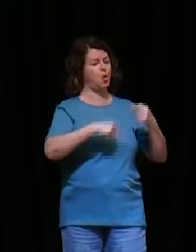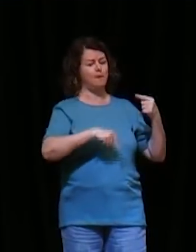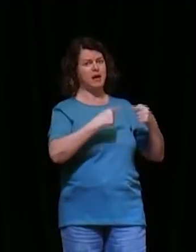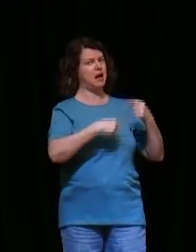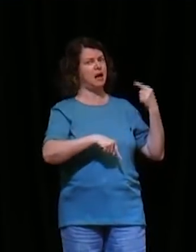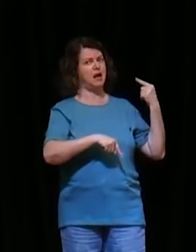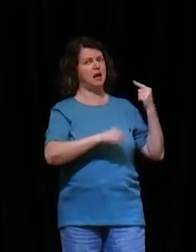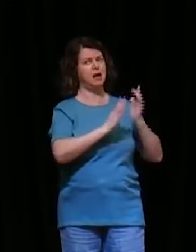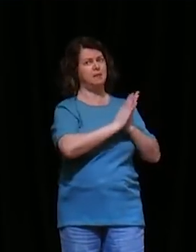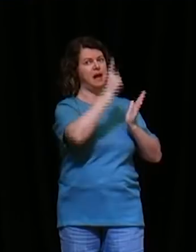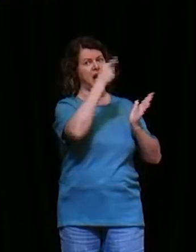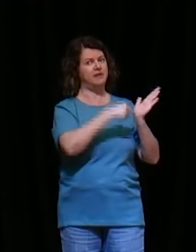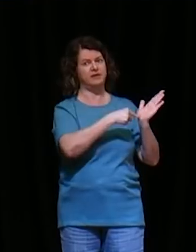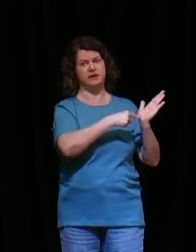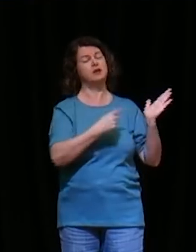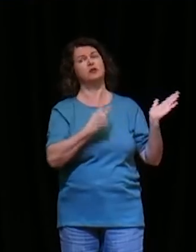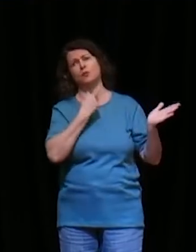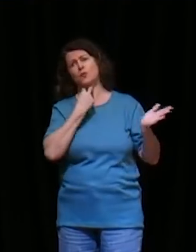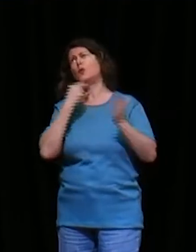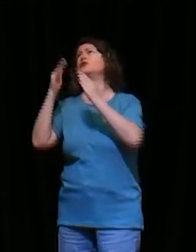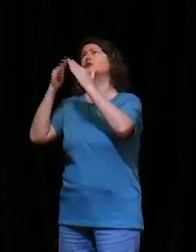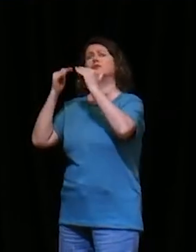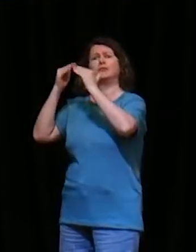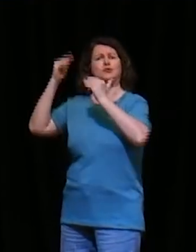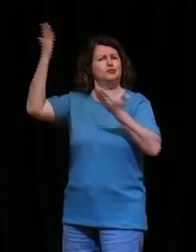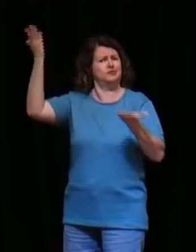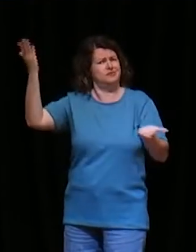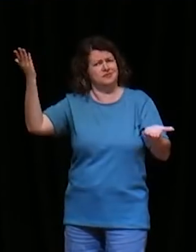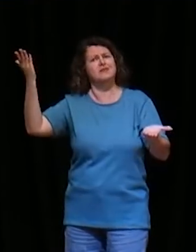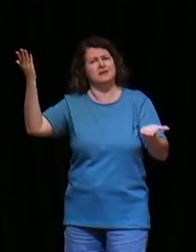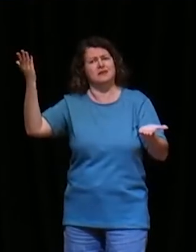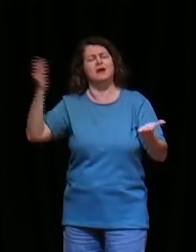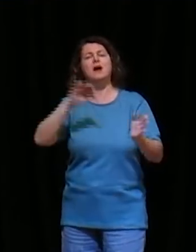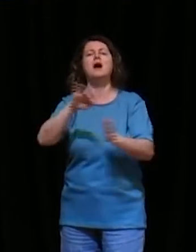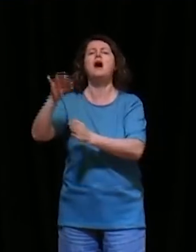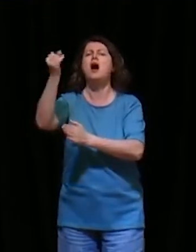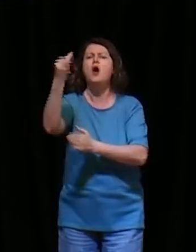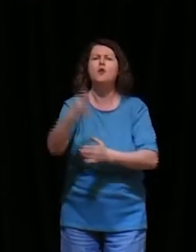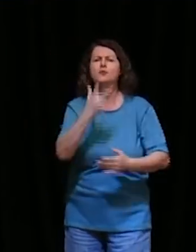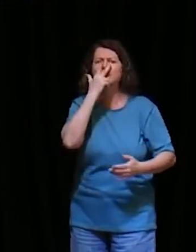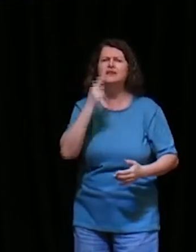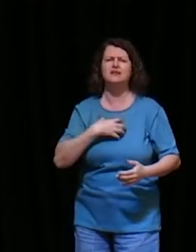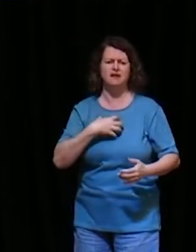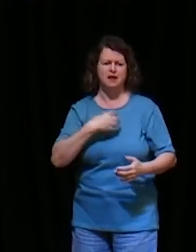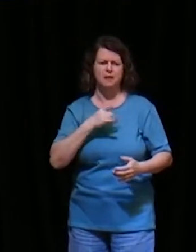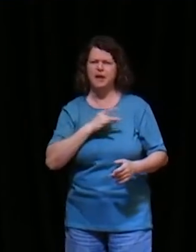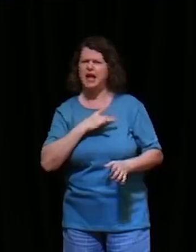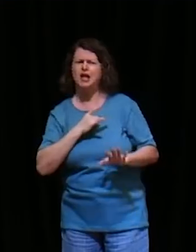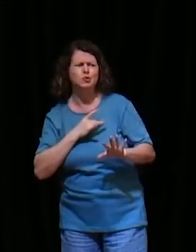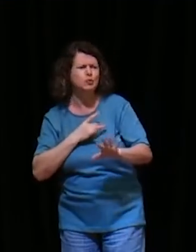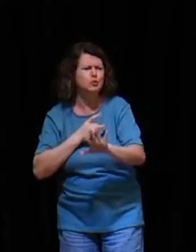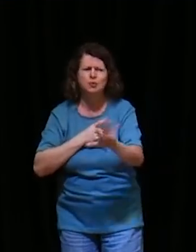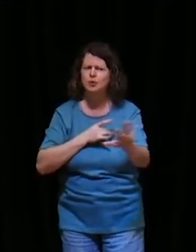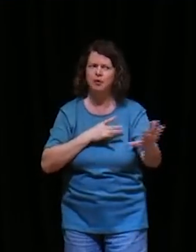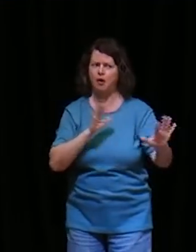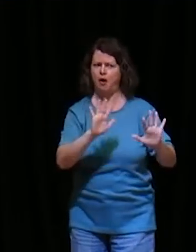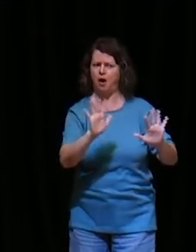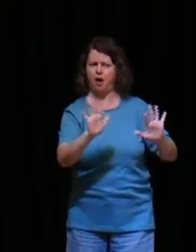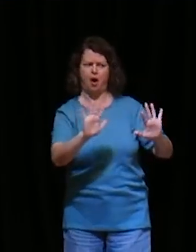coisa, você pode orar por qualquer pessoa, tem muita gente que coloca medo nas pessoas, para que as pessoas não orem, fale com Deus, Deus